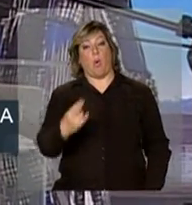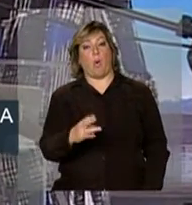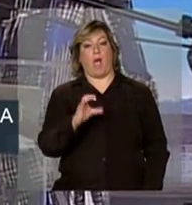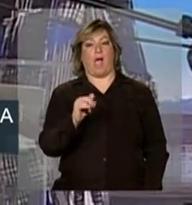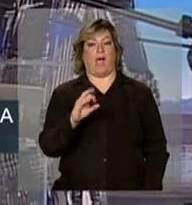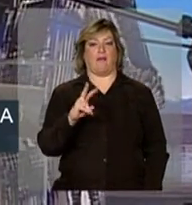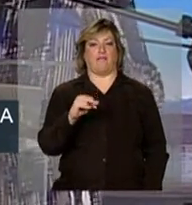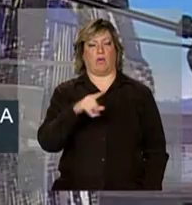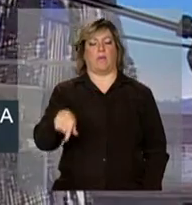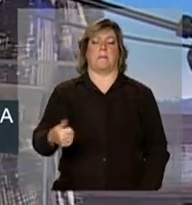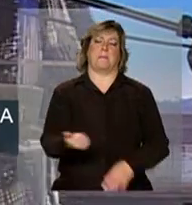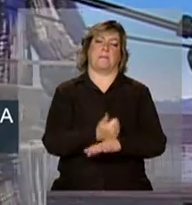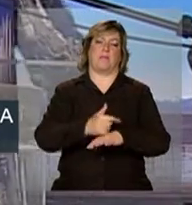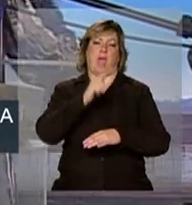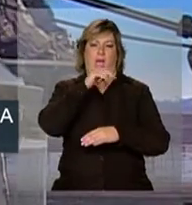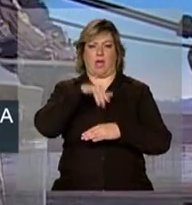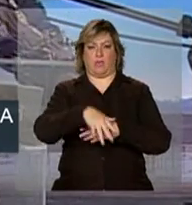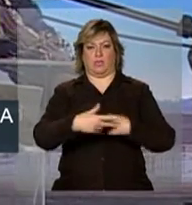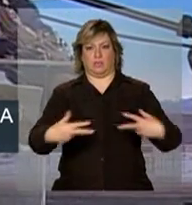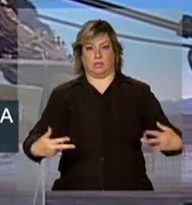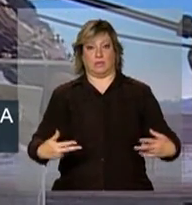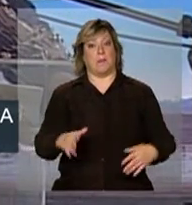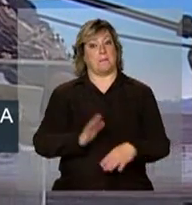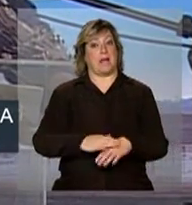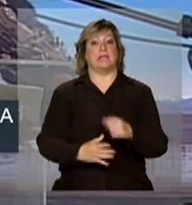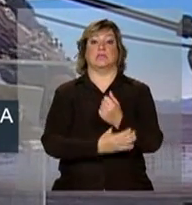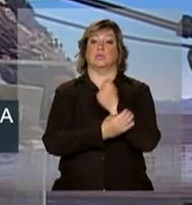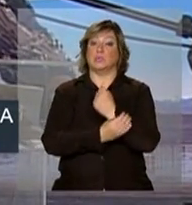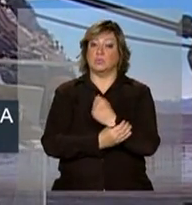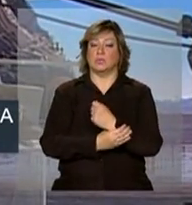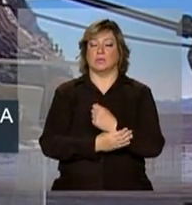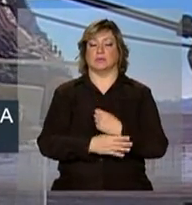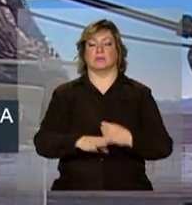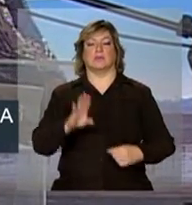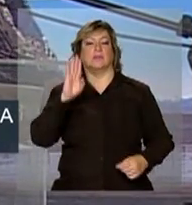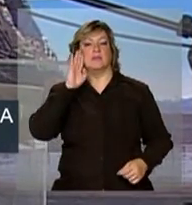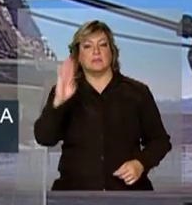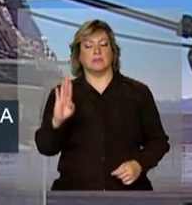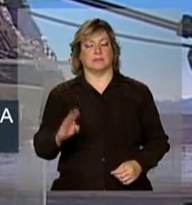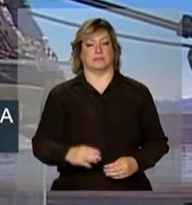carvão. E muito mais seguro, do ponto de vista